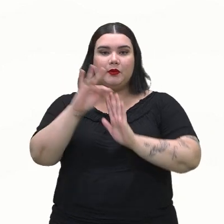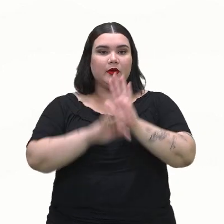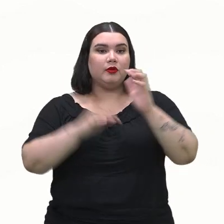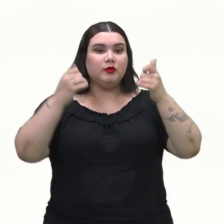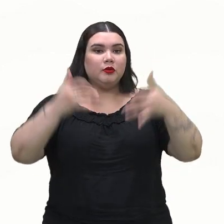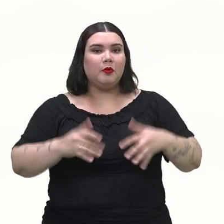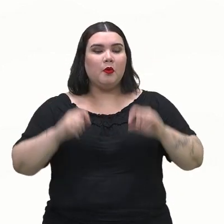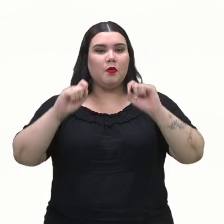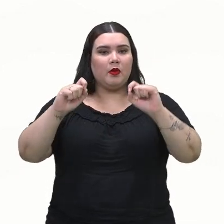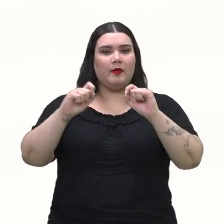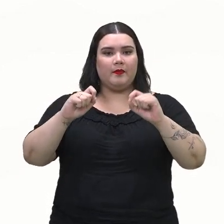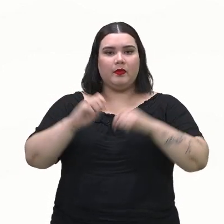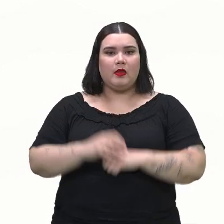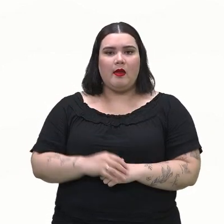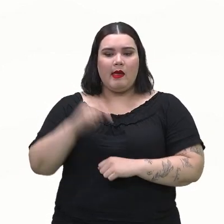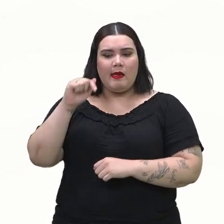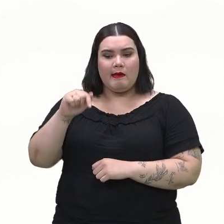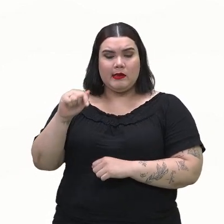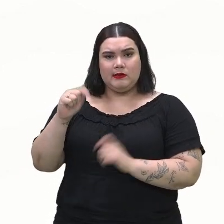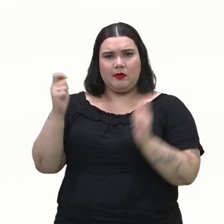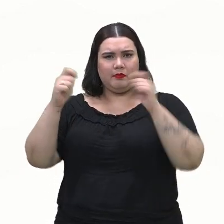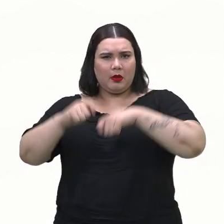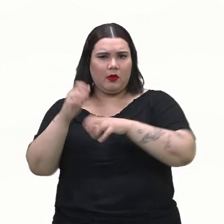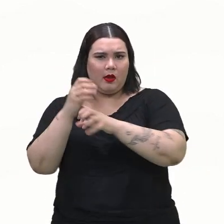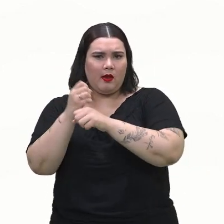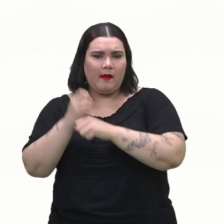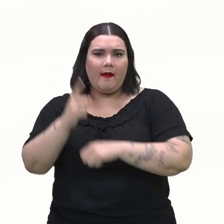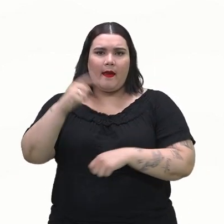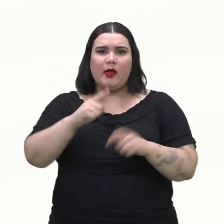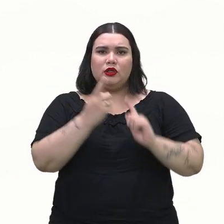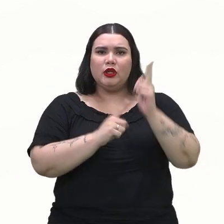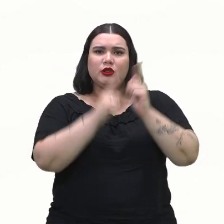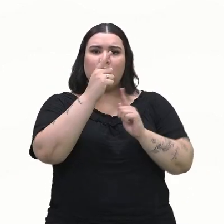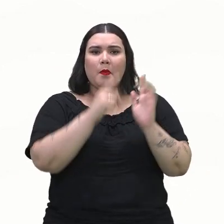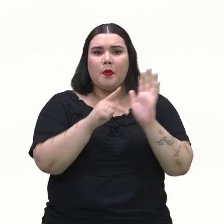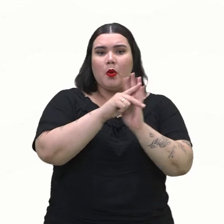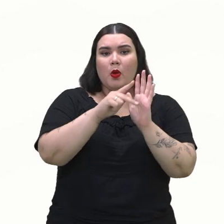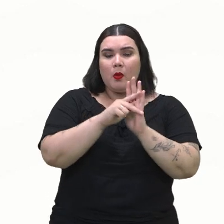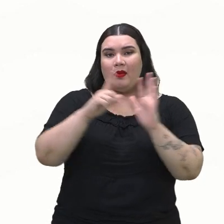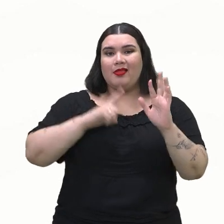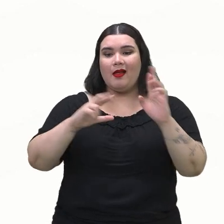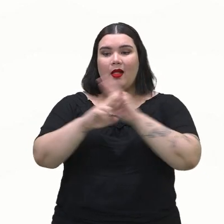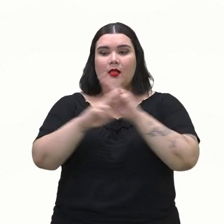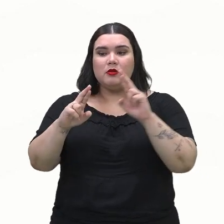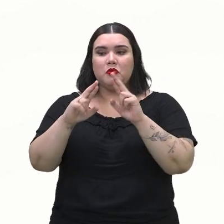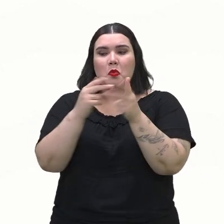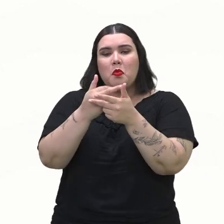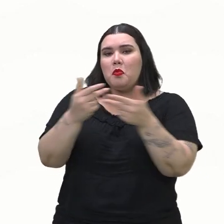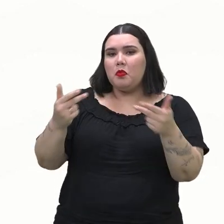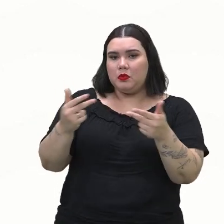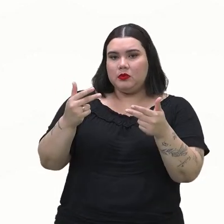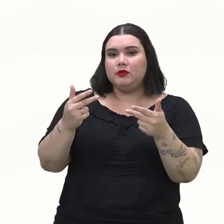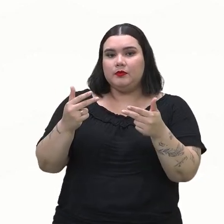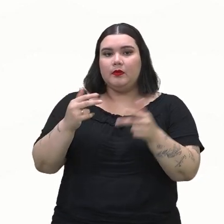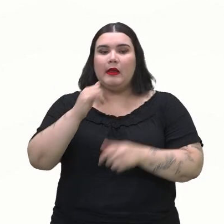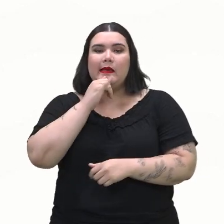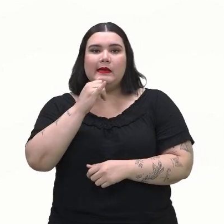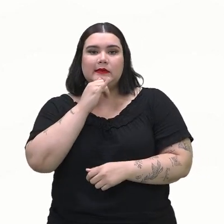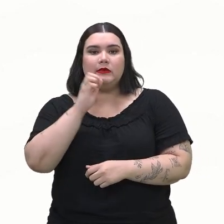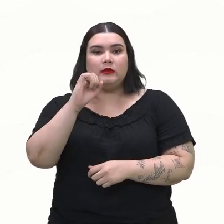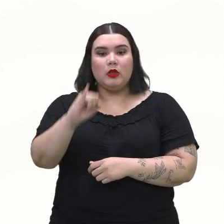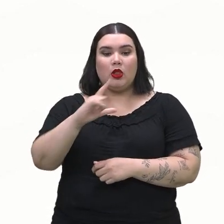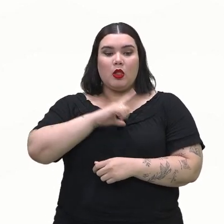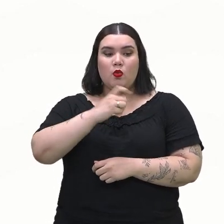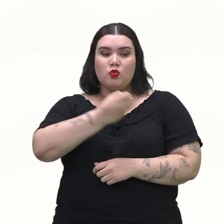é um conceito estatístico relacionado a situações aleatórias. A probabilidade de um evento é indicada